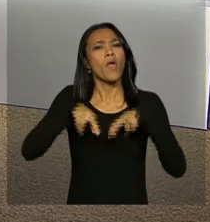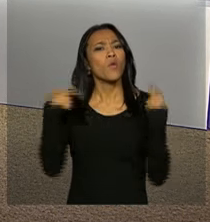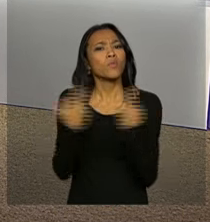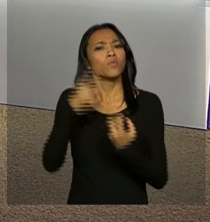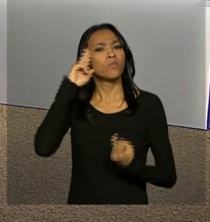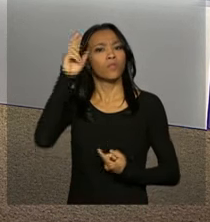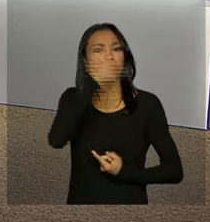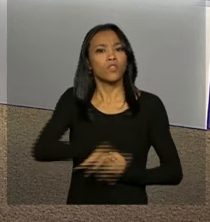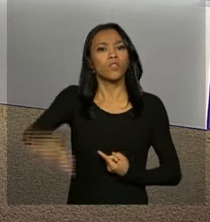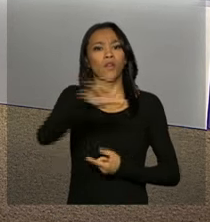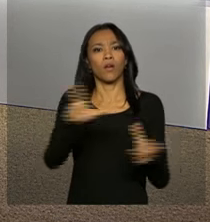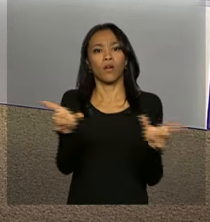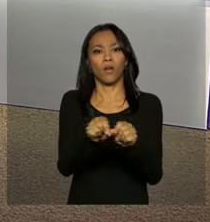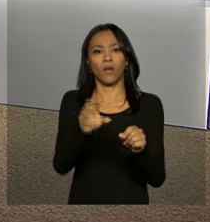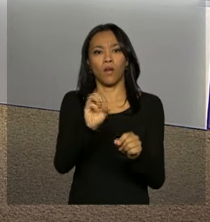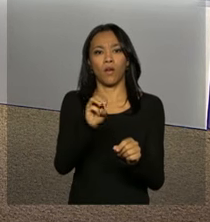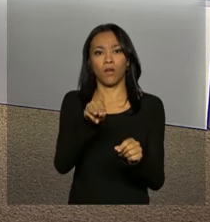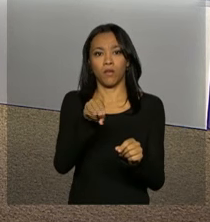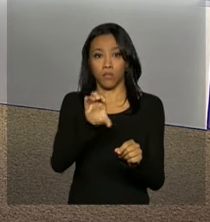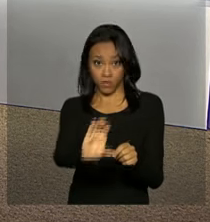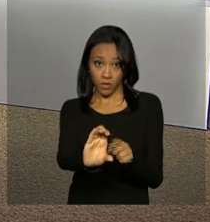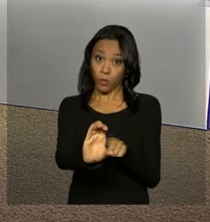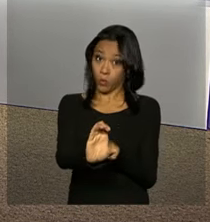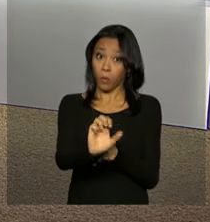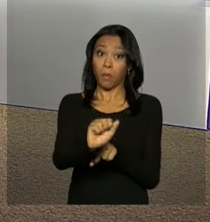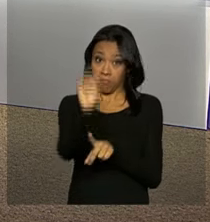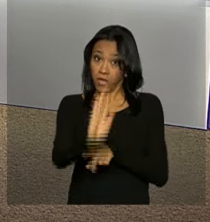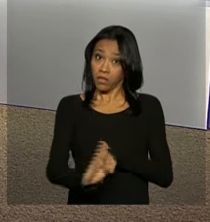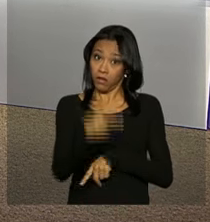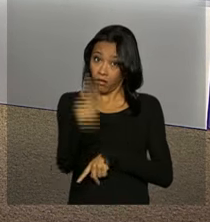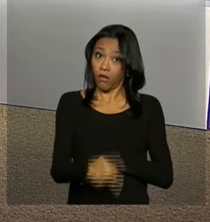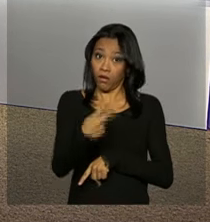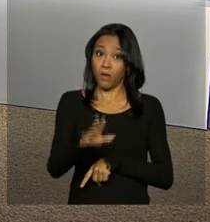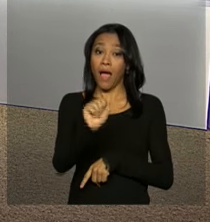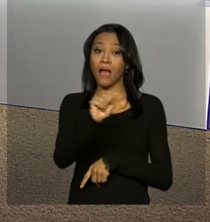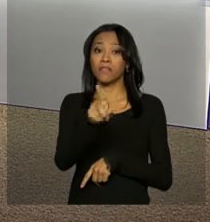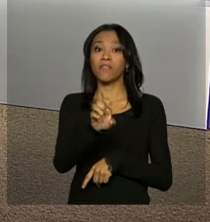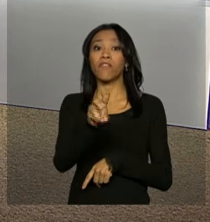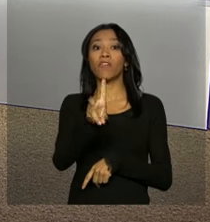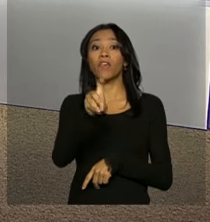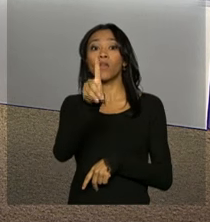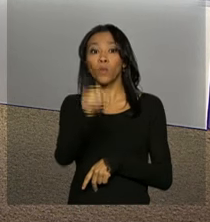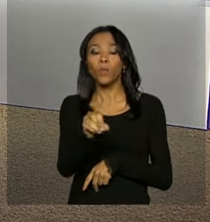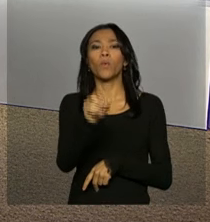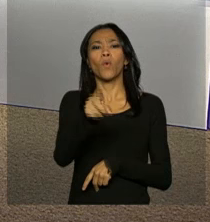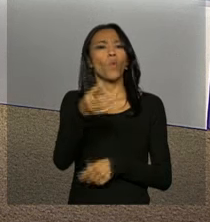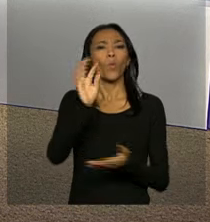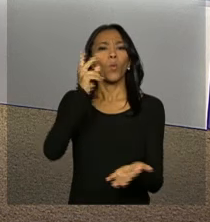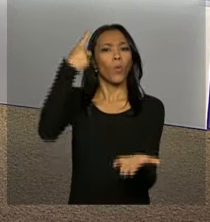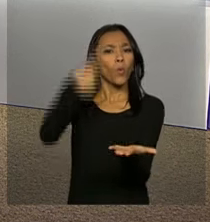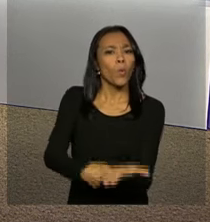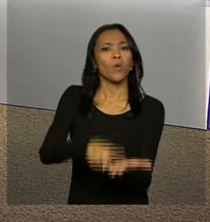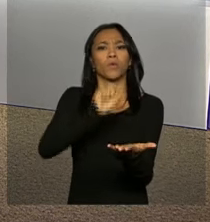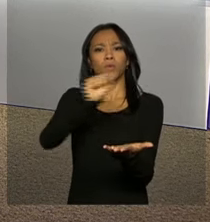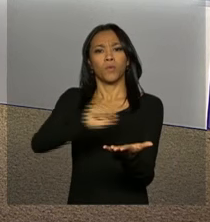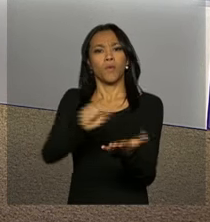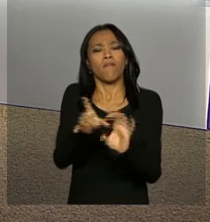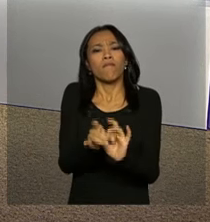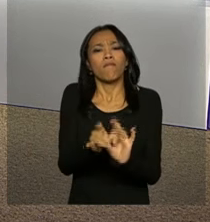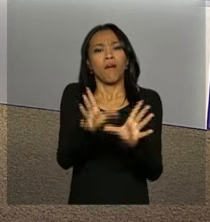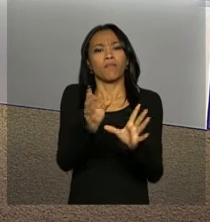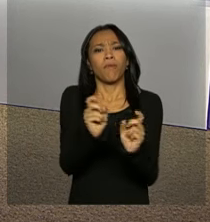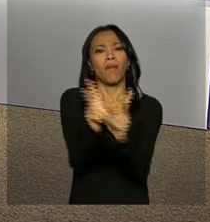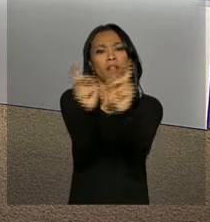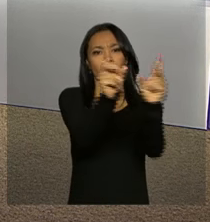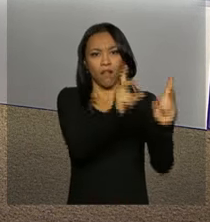o diretor-geral da Organização Mundial do Comércio, o brasileiro Roberto Azevedo, a ratificação do acordo de facilitação de comércio